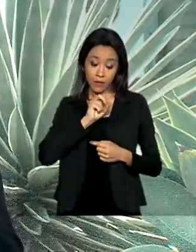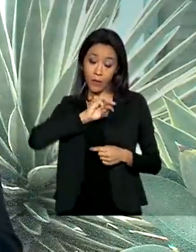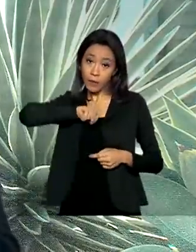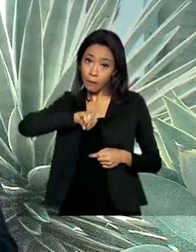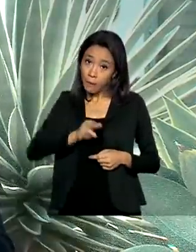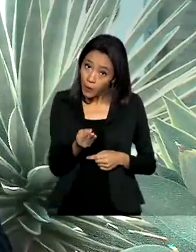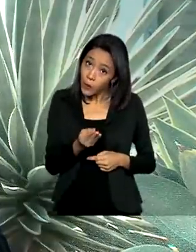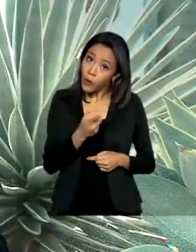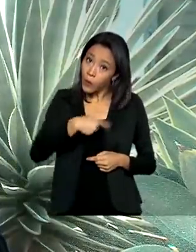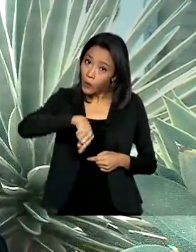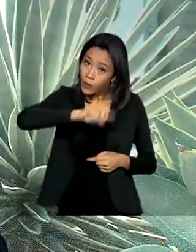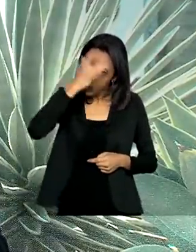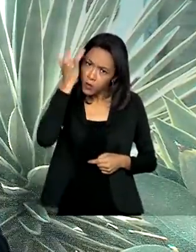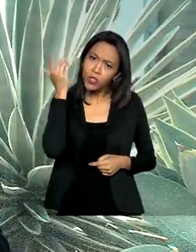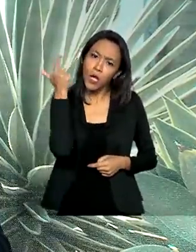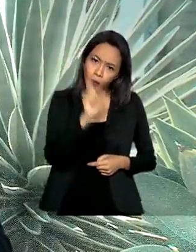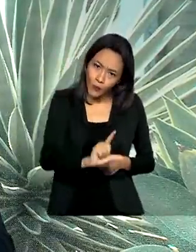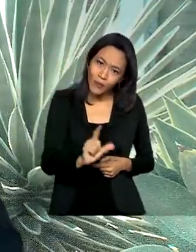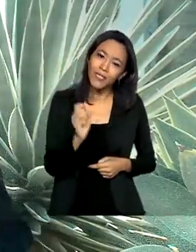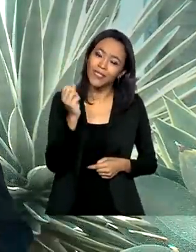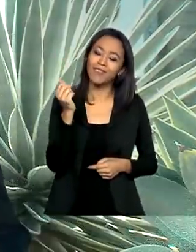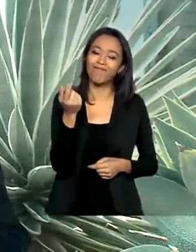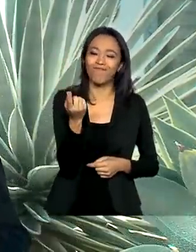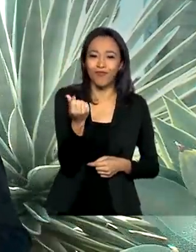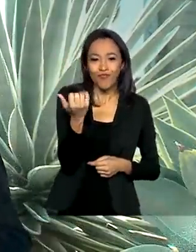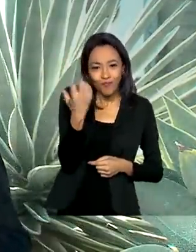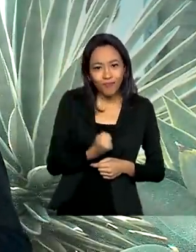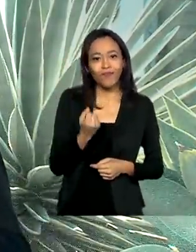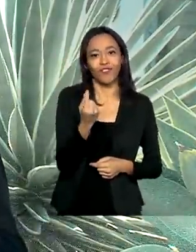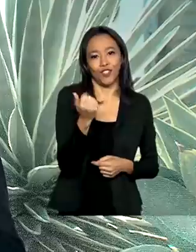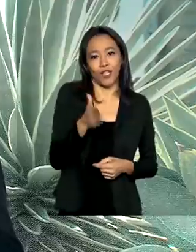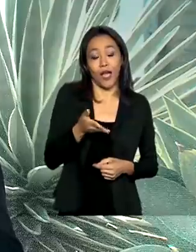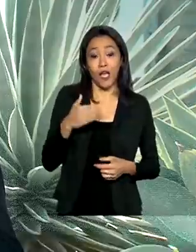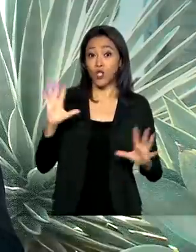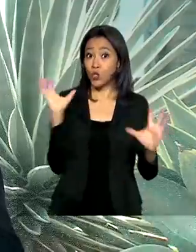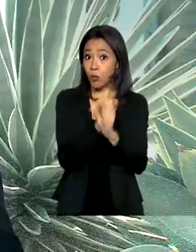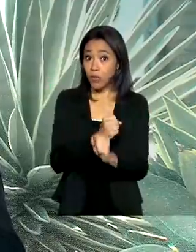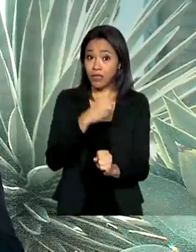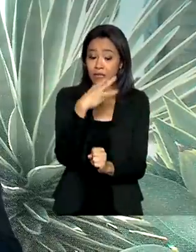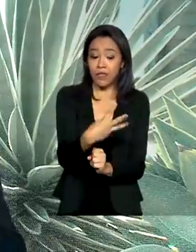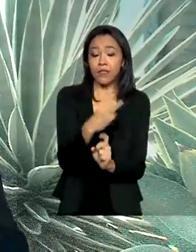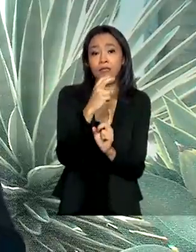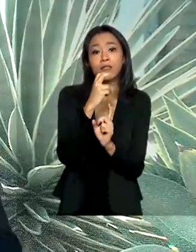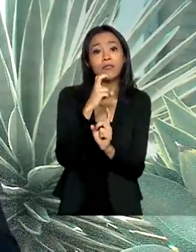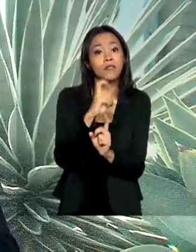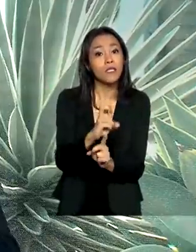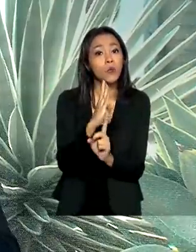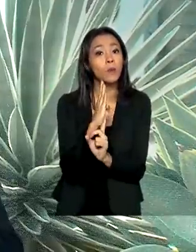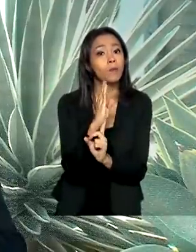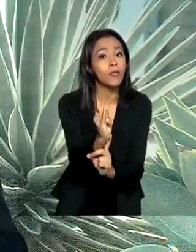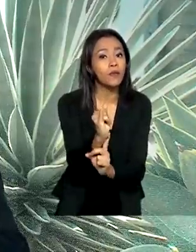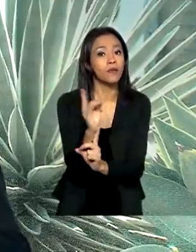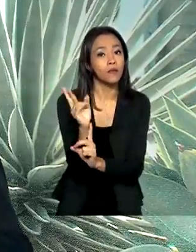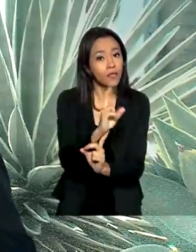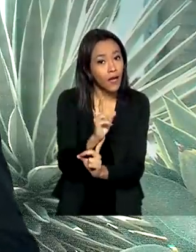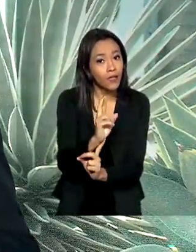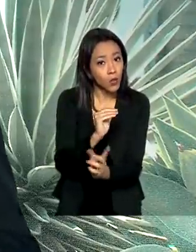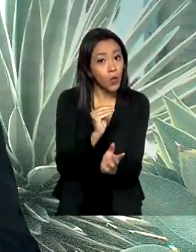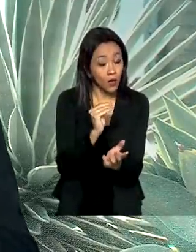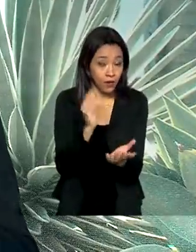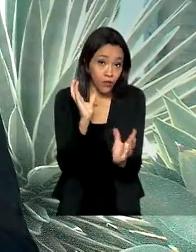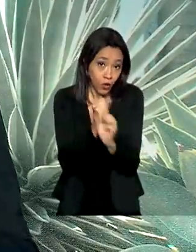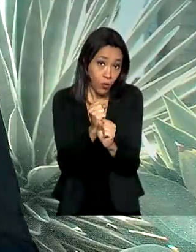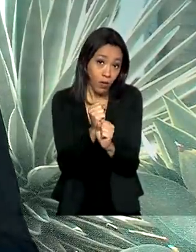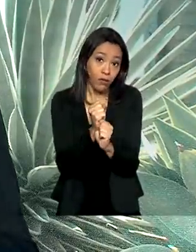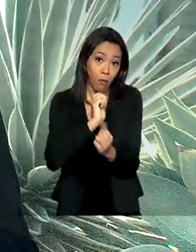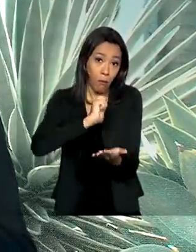já tiveram o benefício creditado. Neste total, mais de 35 bilhões de reais considerando os pagamentos de hoje. E